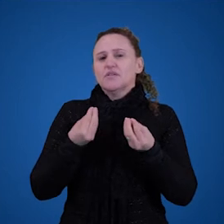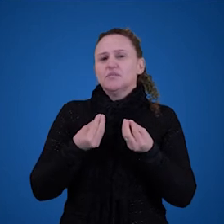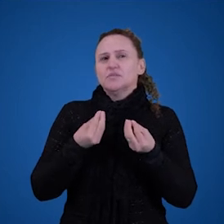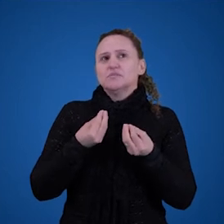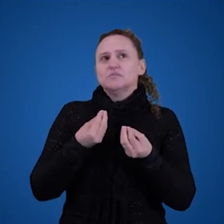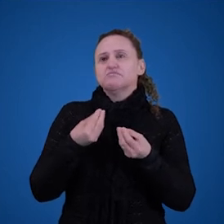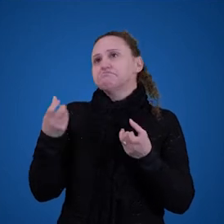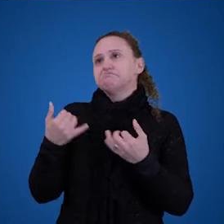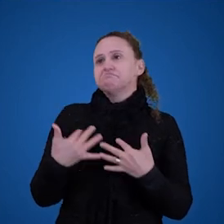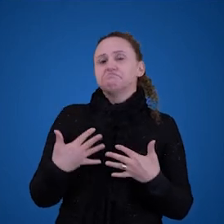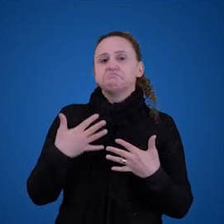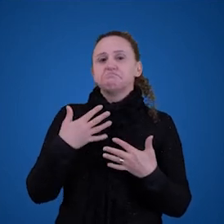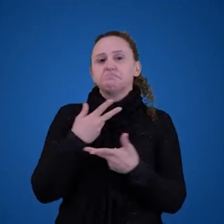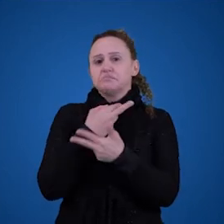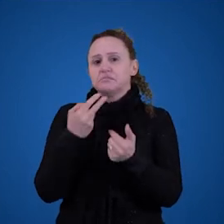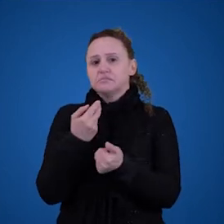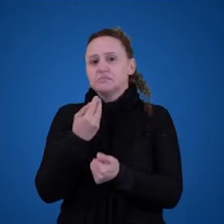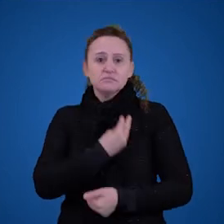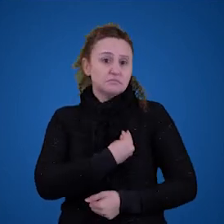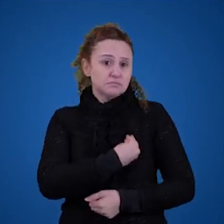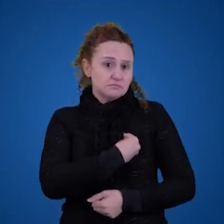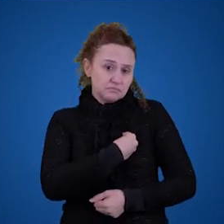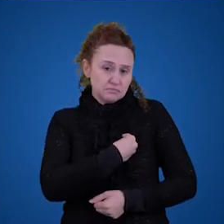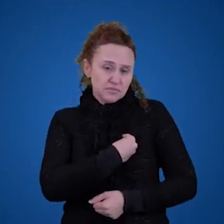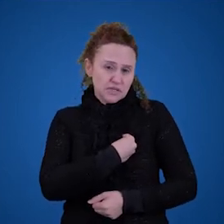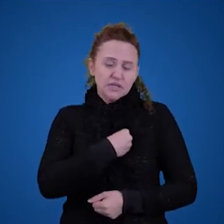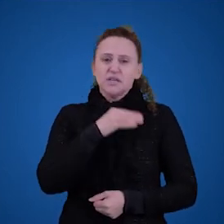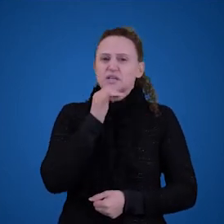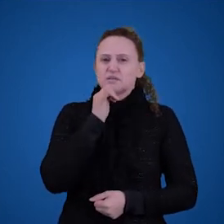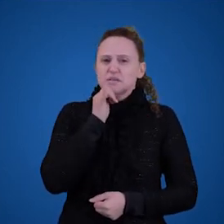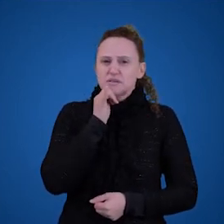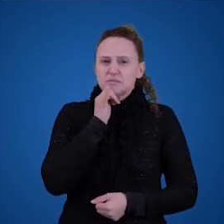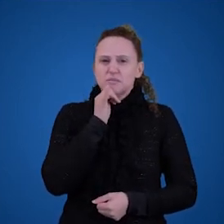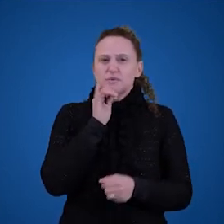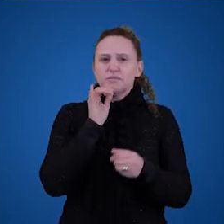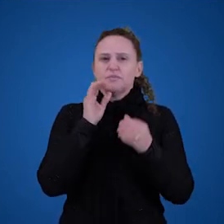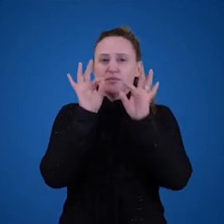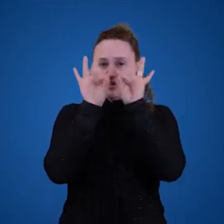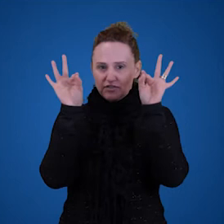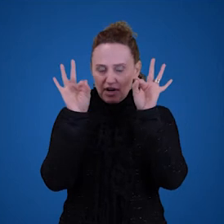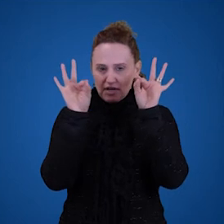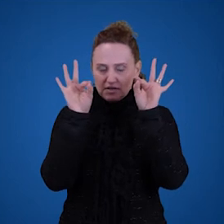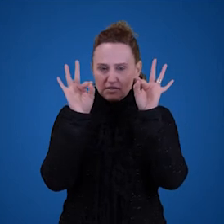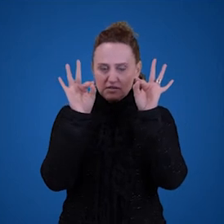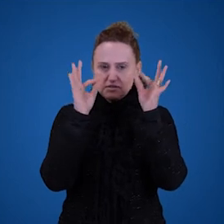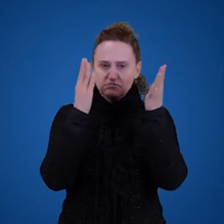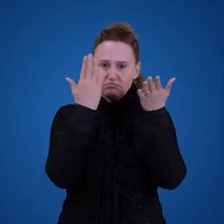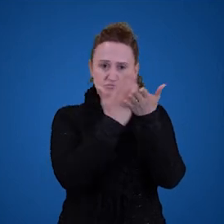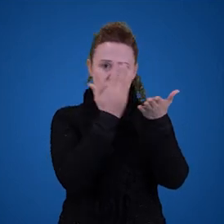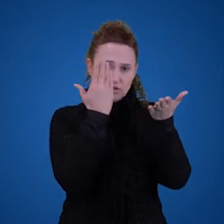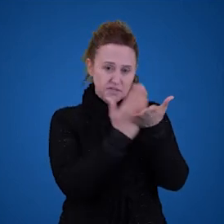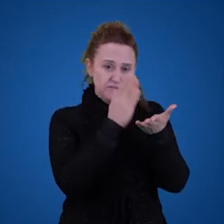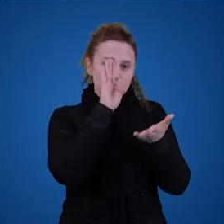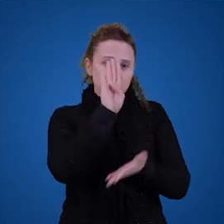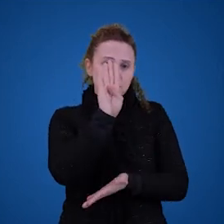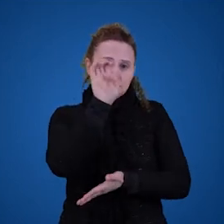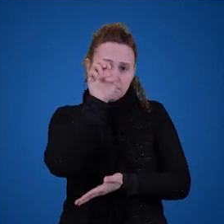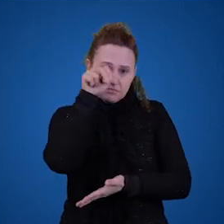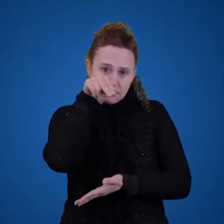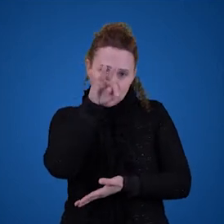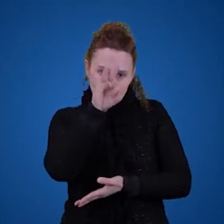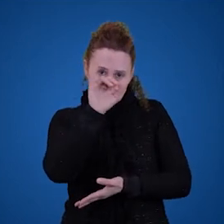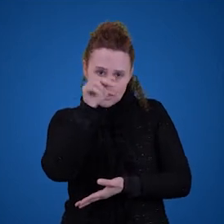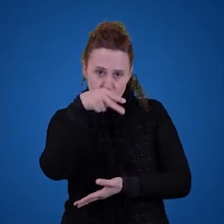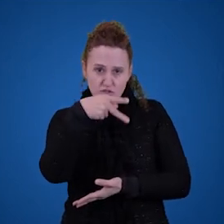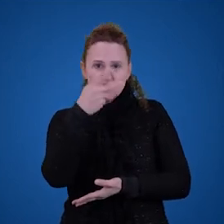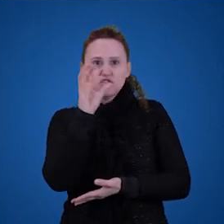que não existem? Então, eu tomo o seguinte exemplo. Bentinho era uma pessoa ciumenta. Para quem leu Dom Casmugo, deve entender que Bentinho, de fato,